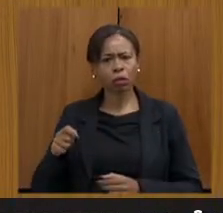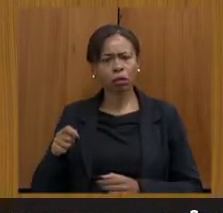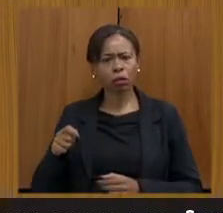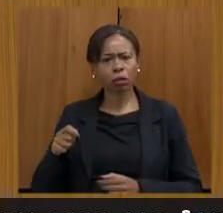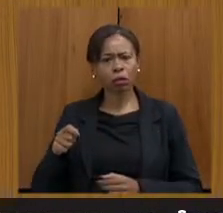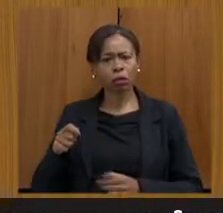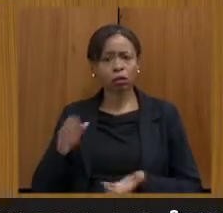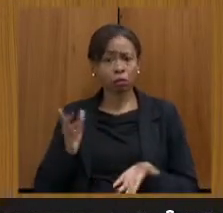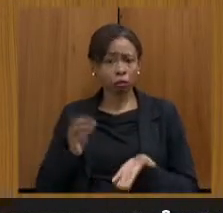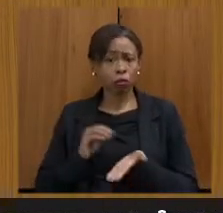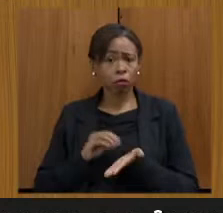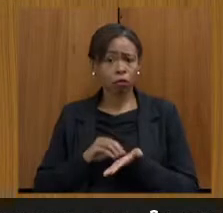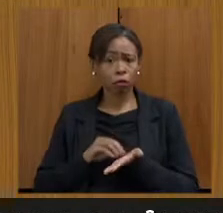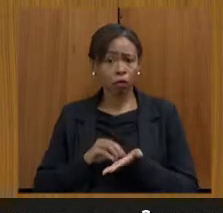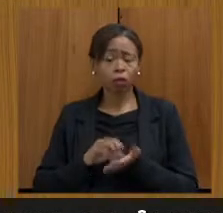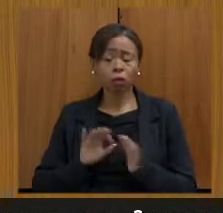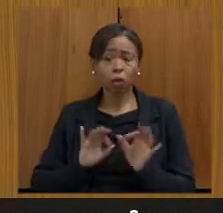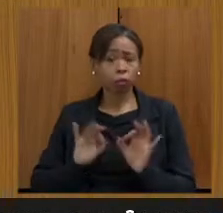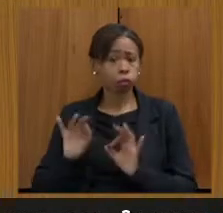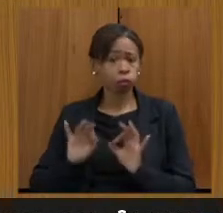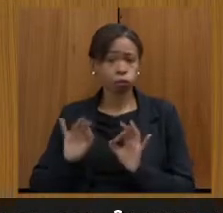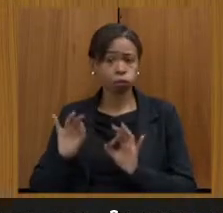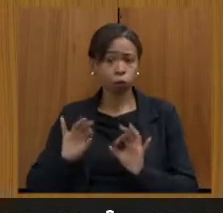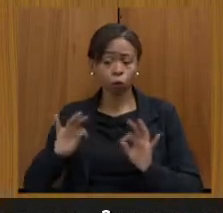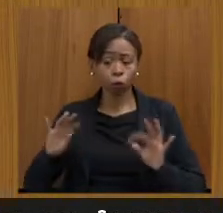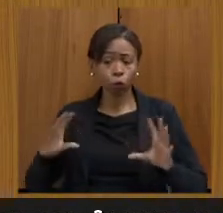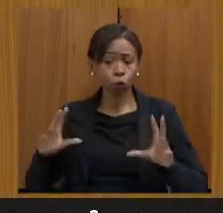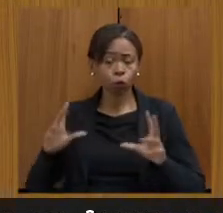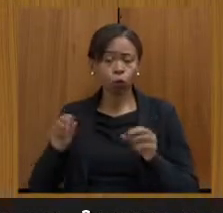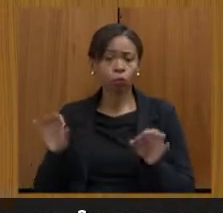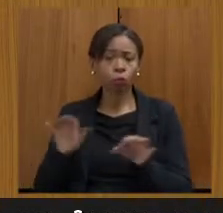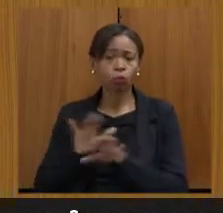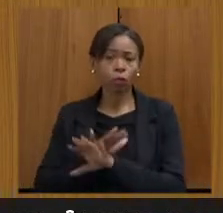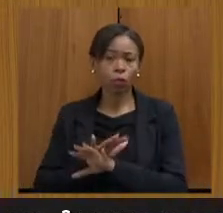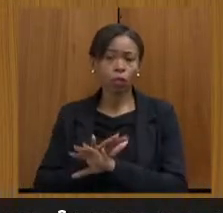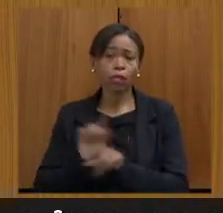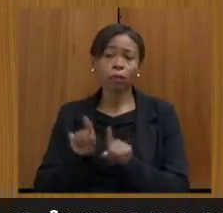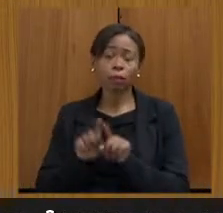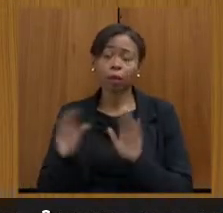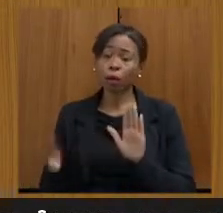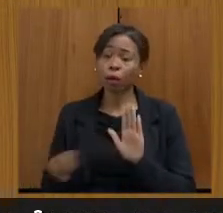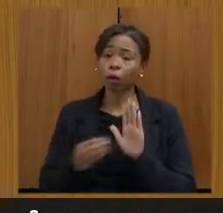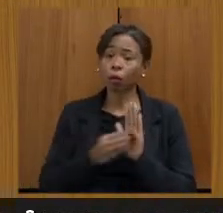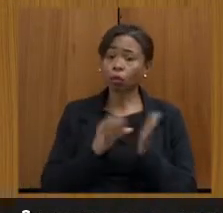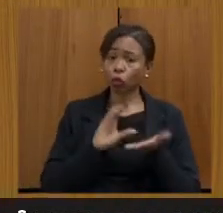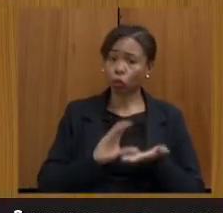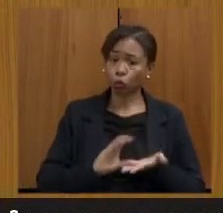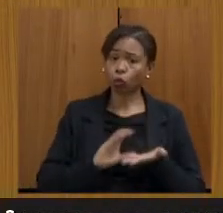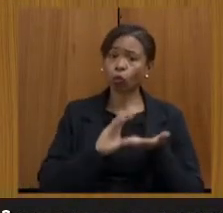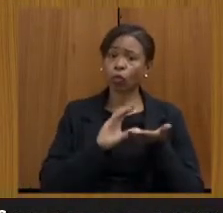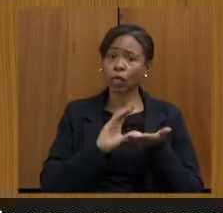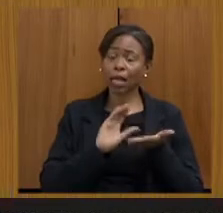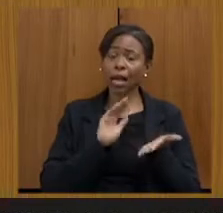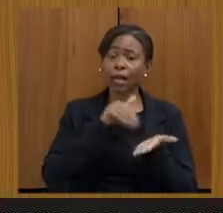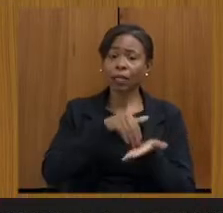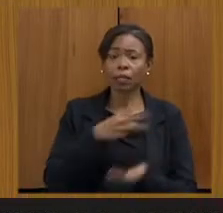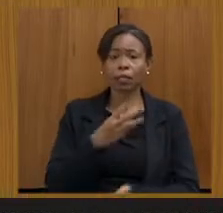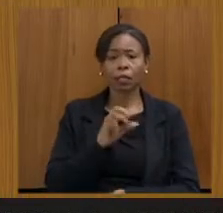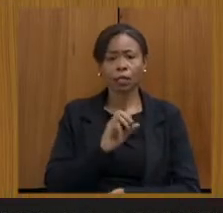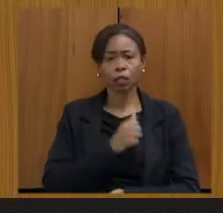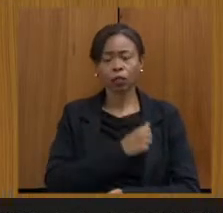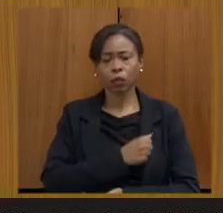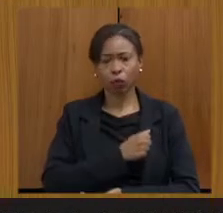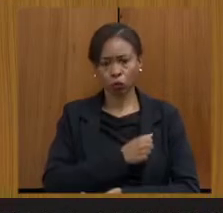tudo isso seja feito e a inclusão na pauta do Conep para a votação até 30 de agosto de 2022. Então, qual é o